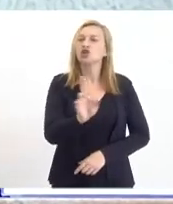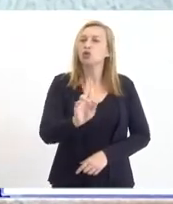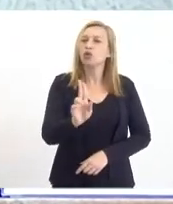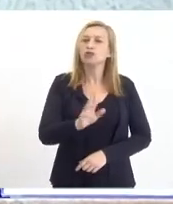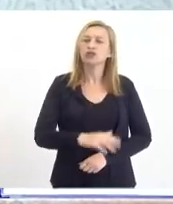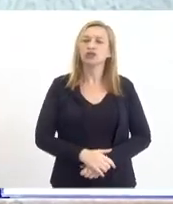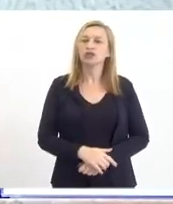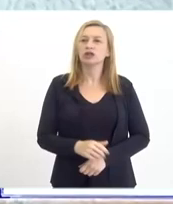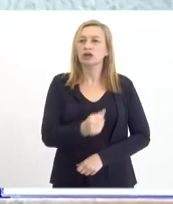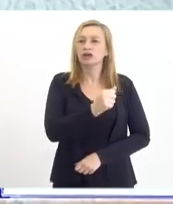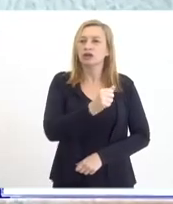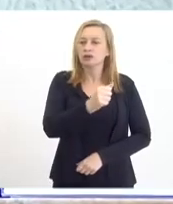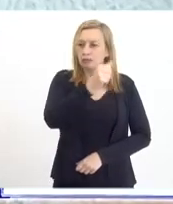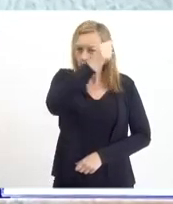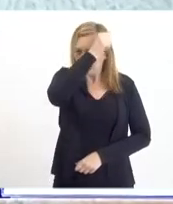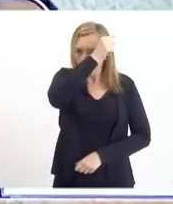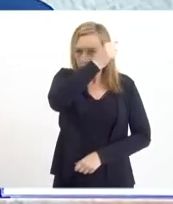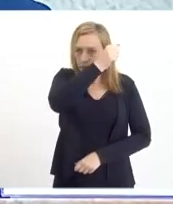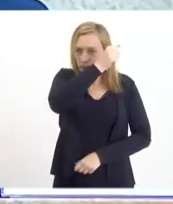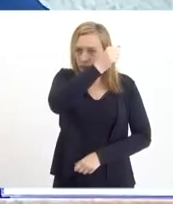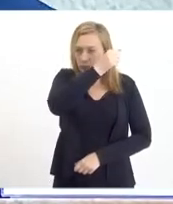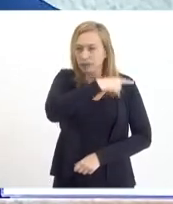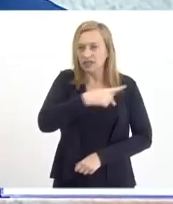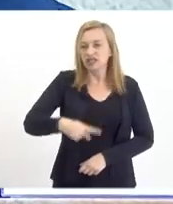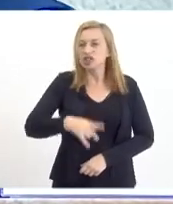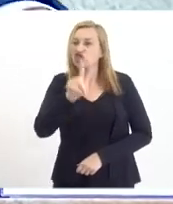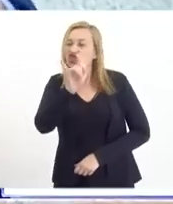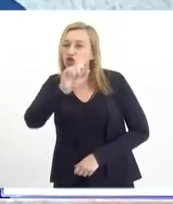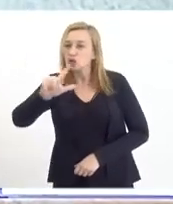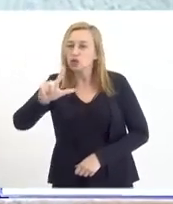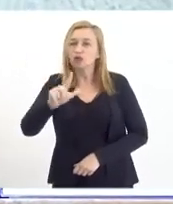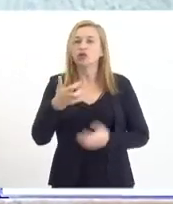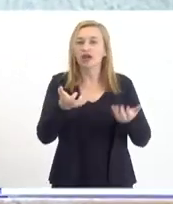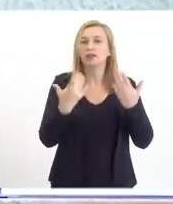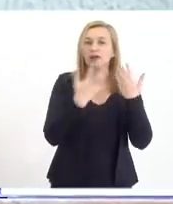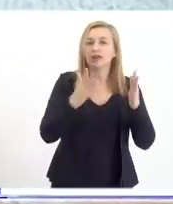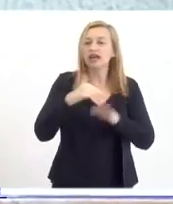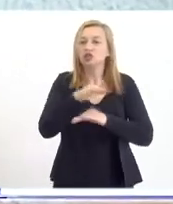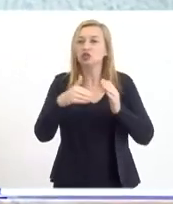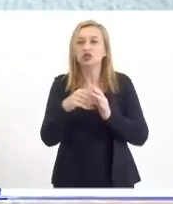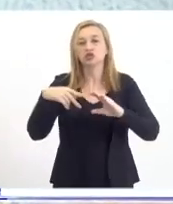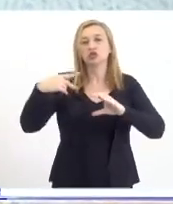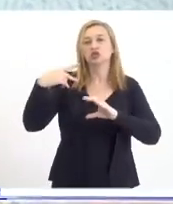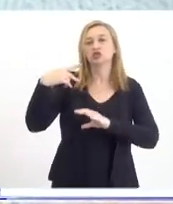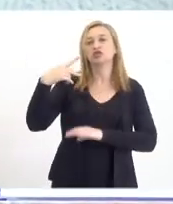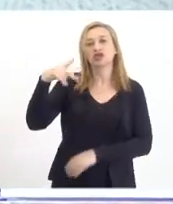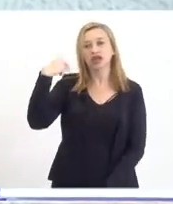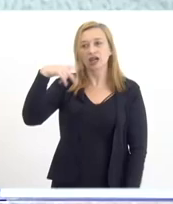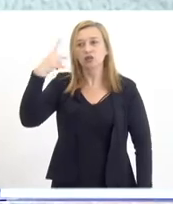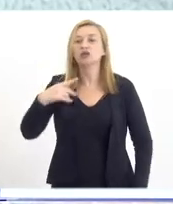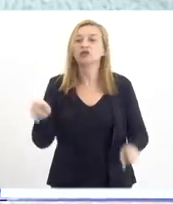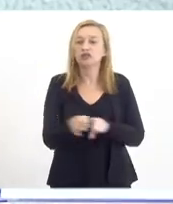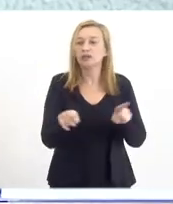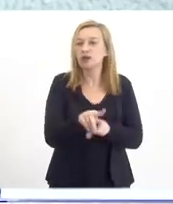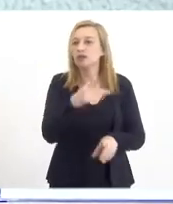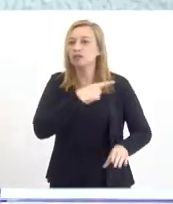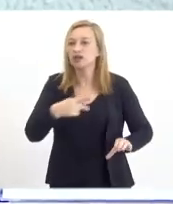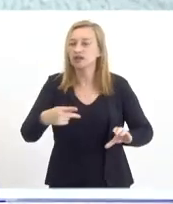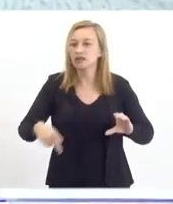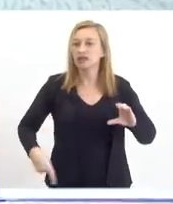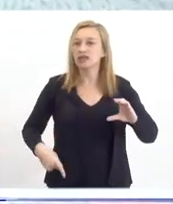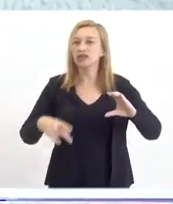presidente Gil Torres, quero saudar todos os vereadores e também o presidente da Câmara de